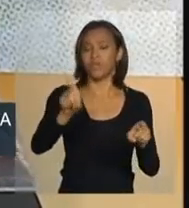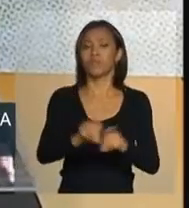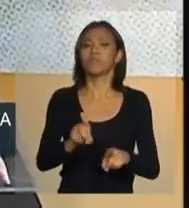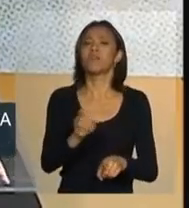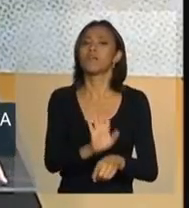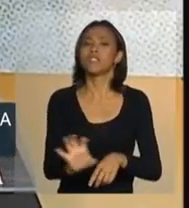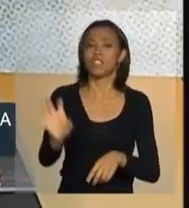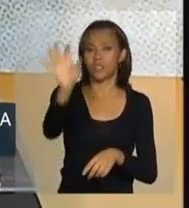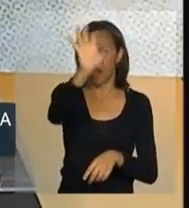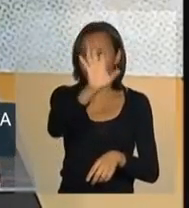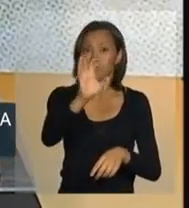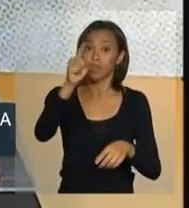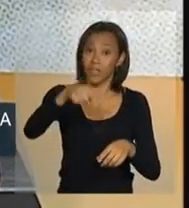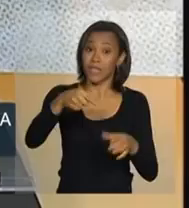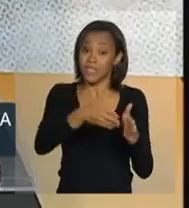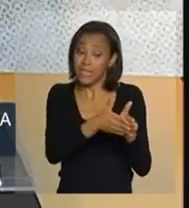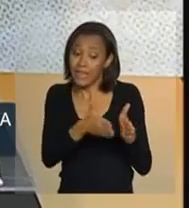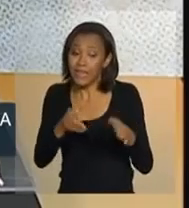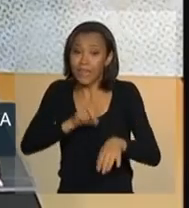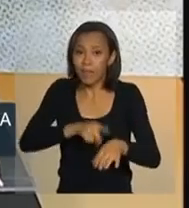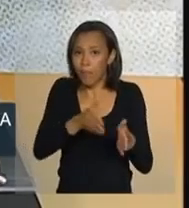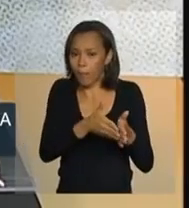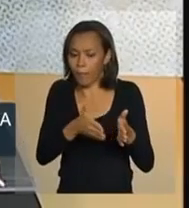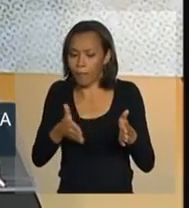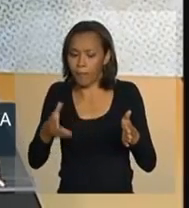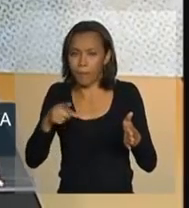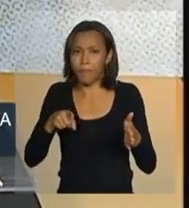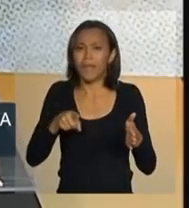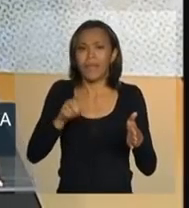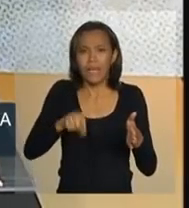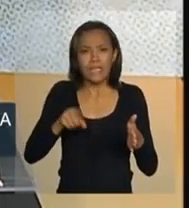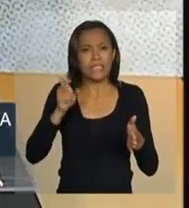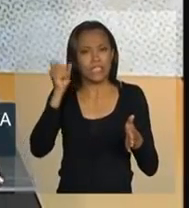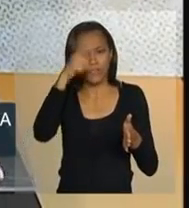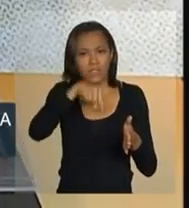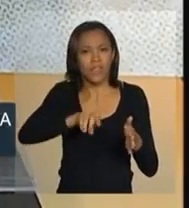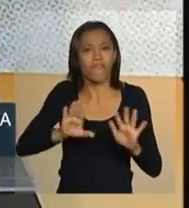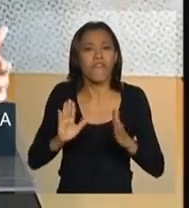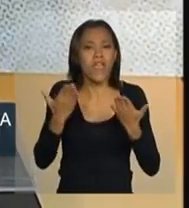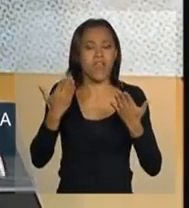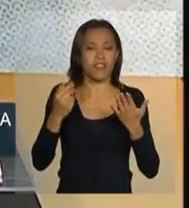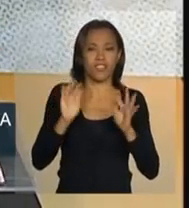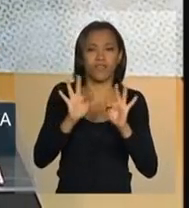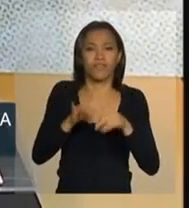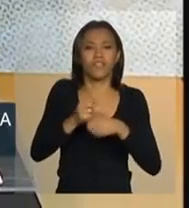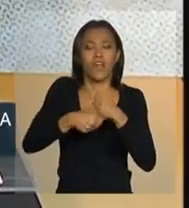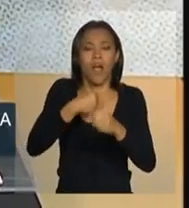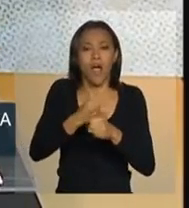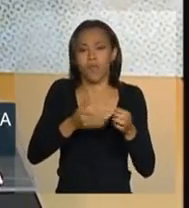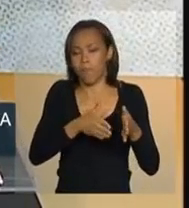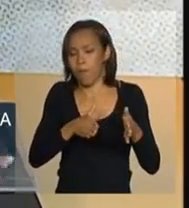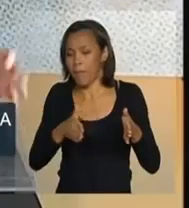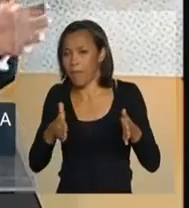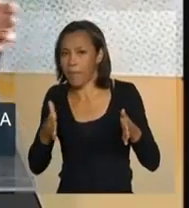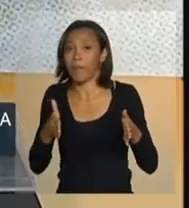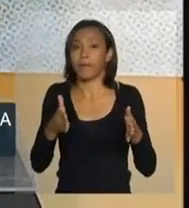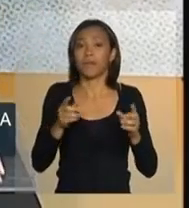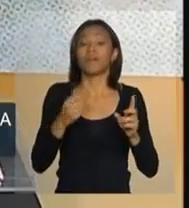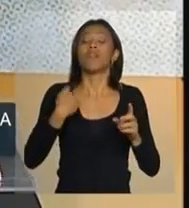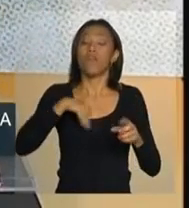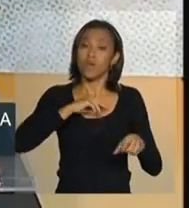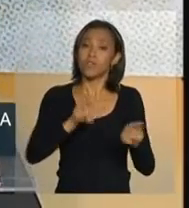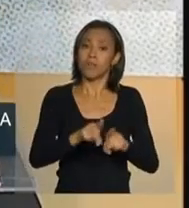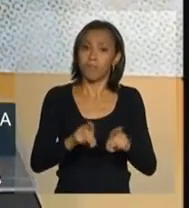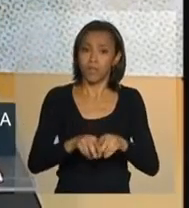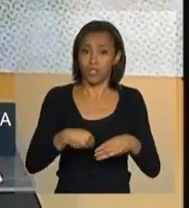durante esse período, que é um período crítico, que é exatamente esse período de festas de final de ano. distribuímos